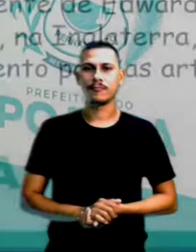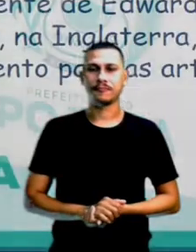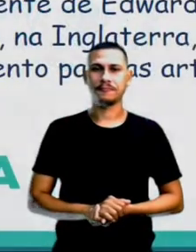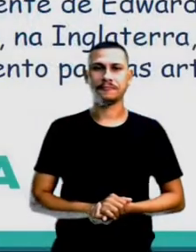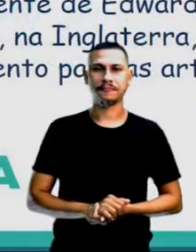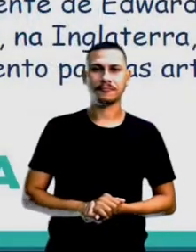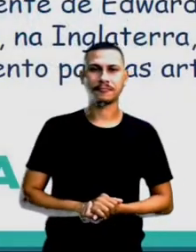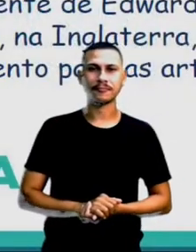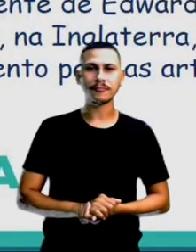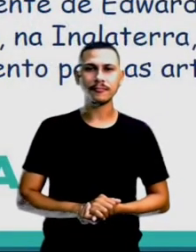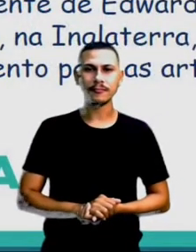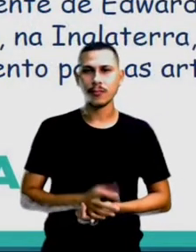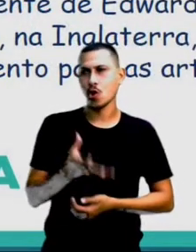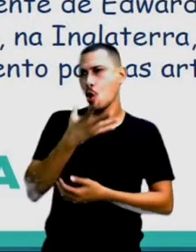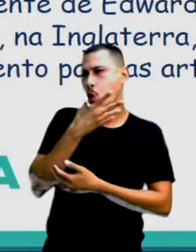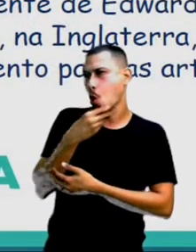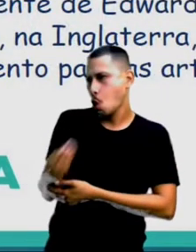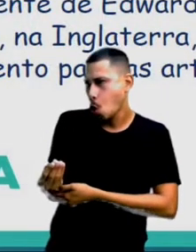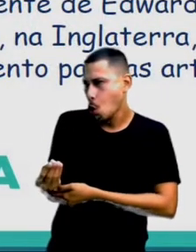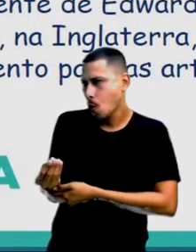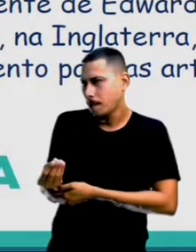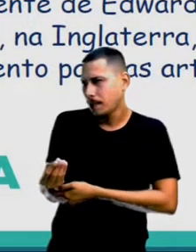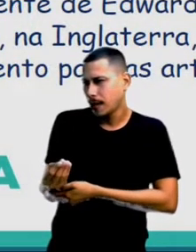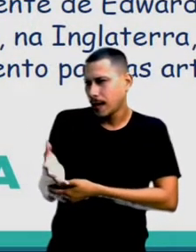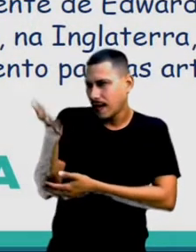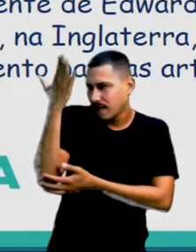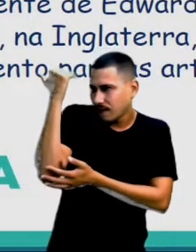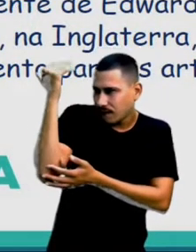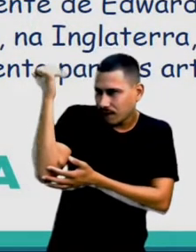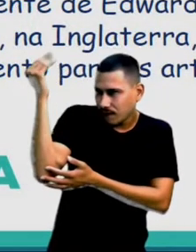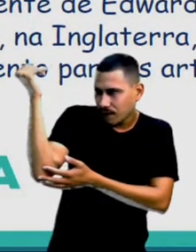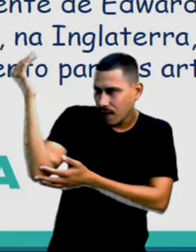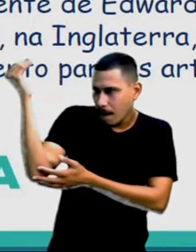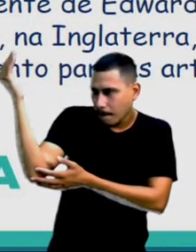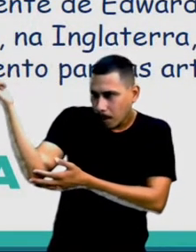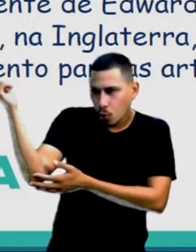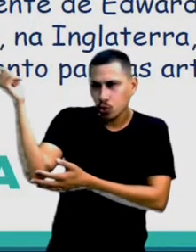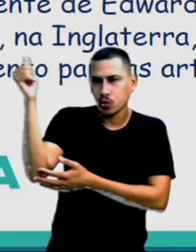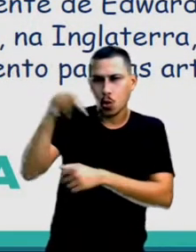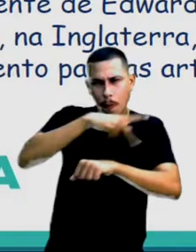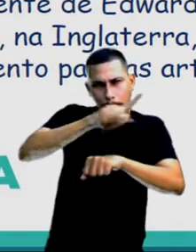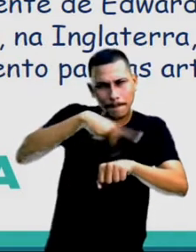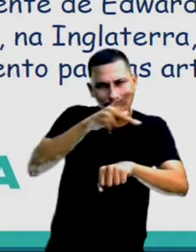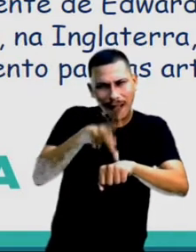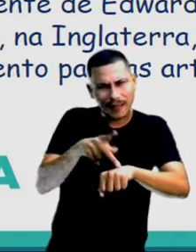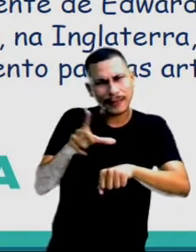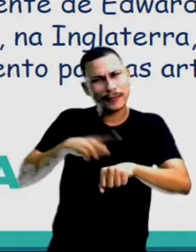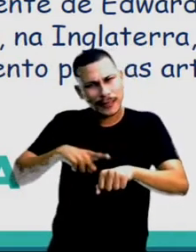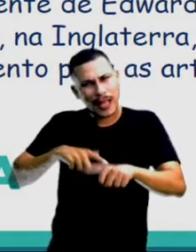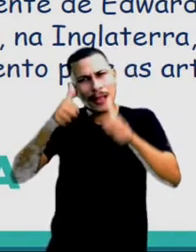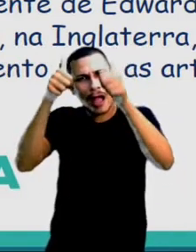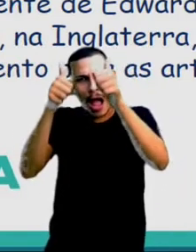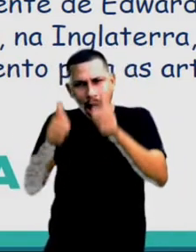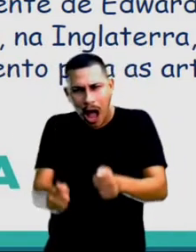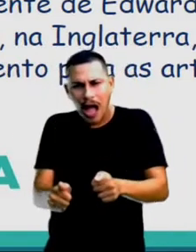Foi um dos maiores escultores do país Com obras espalhadas em todo o mundo